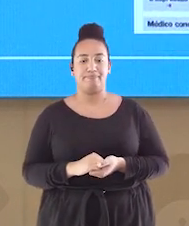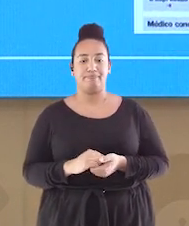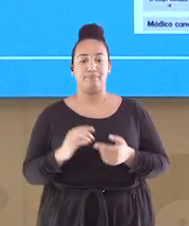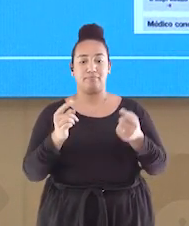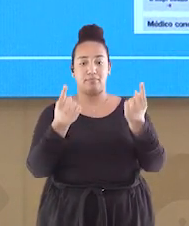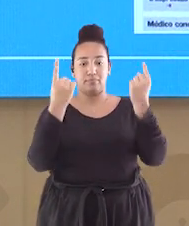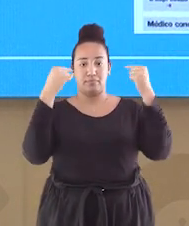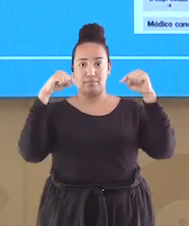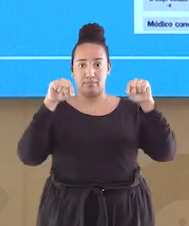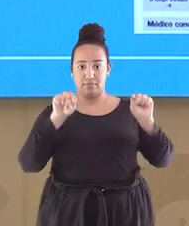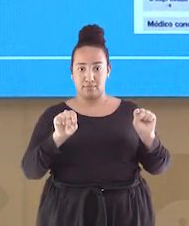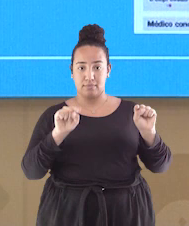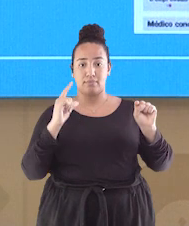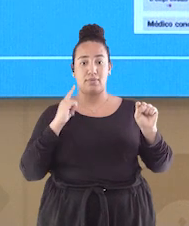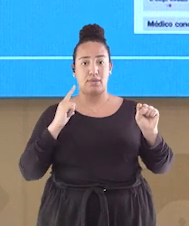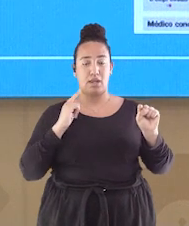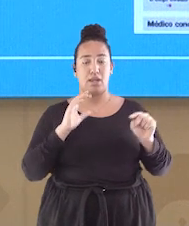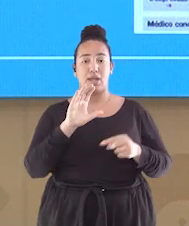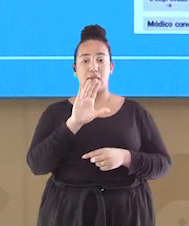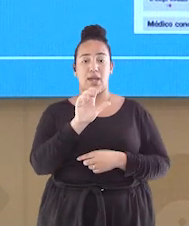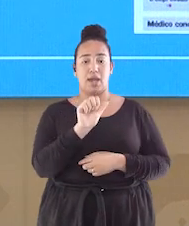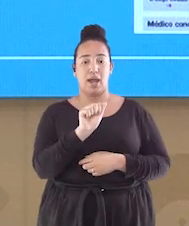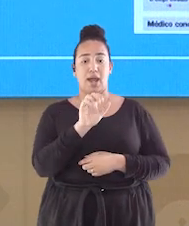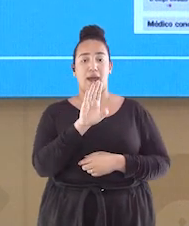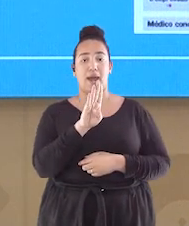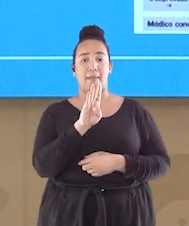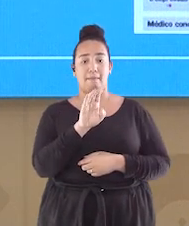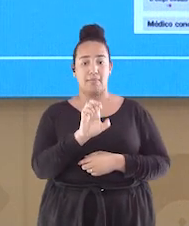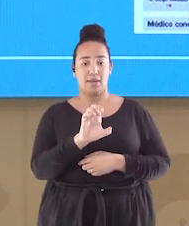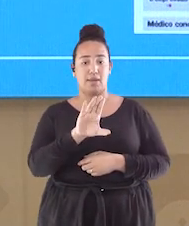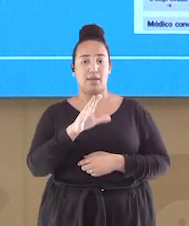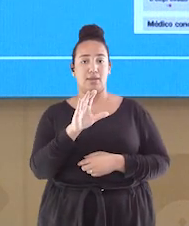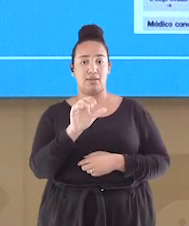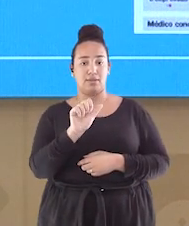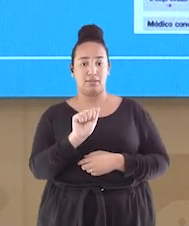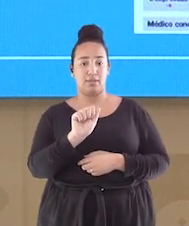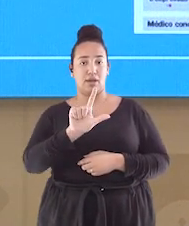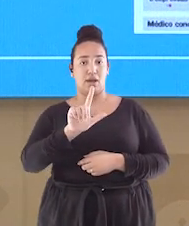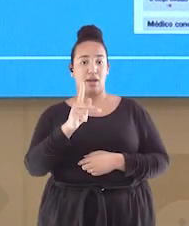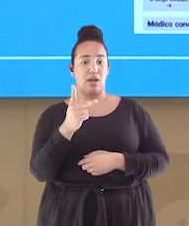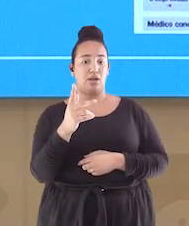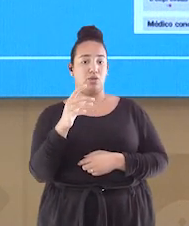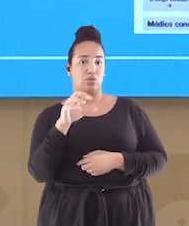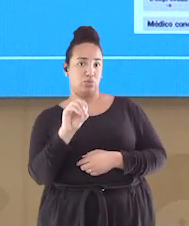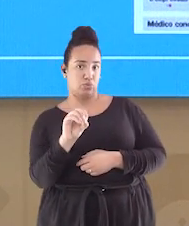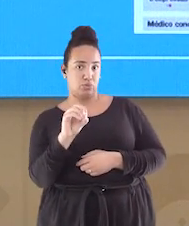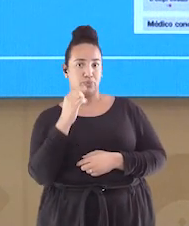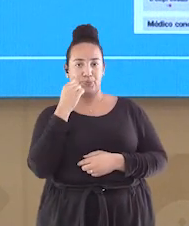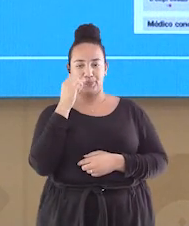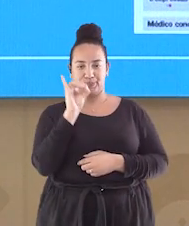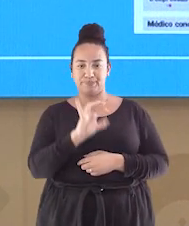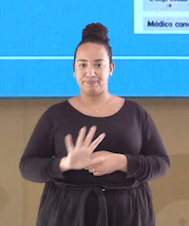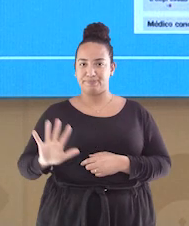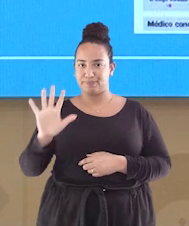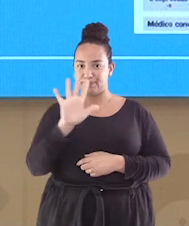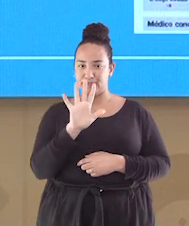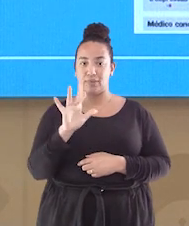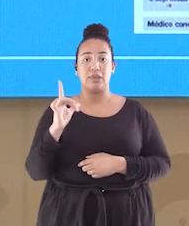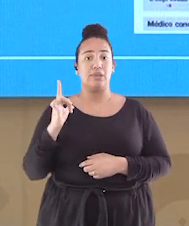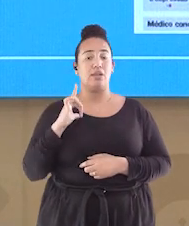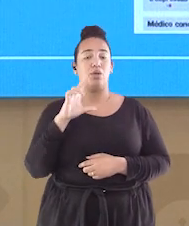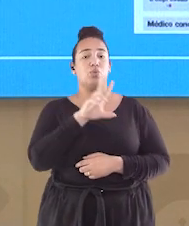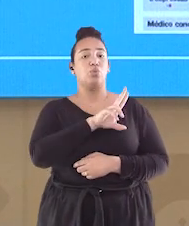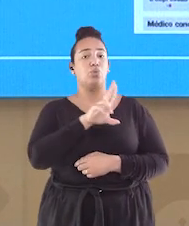encontramos o cabeçalho. No cabeçalho, esta parte aqui, ó. No cabeçalho, encontramos o